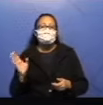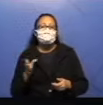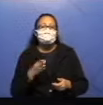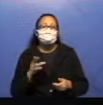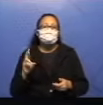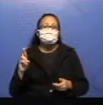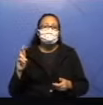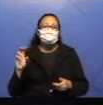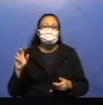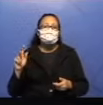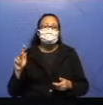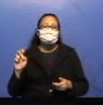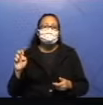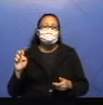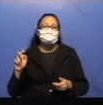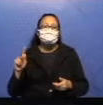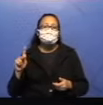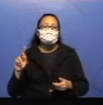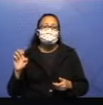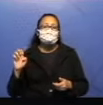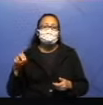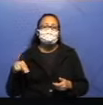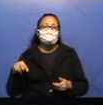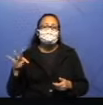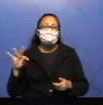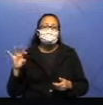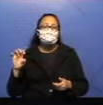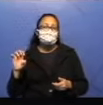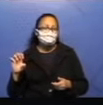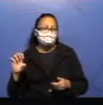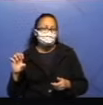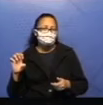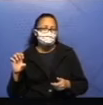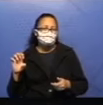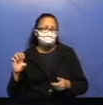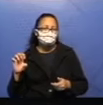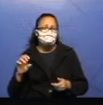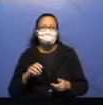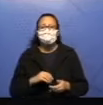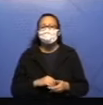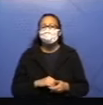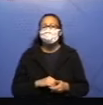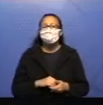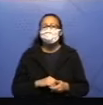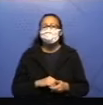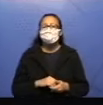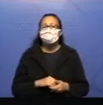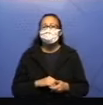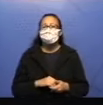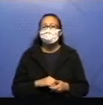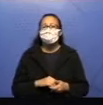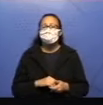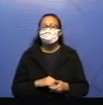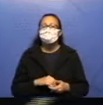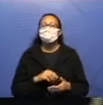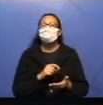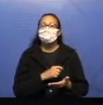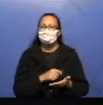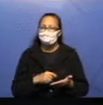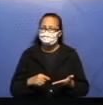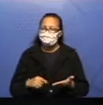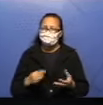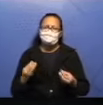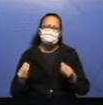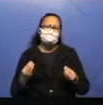minha história aconteceu alguma coisa. Um fato. Olha lá. Vou chamar a atenção para a grafia do E. De repente. porque são